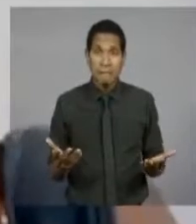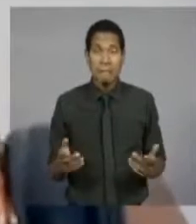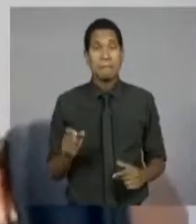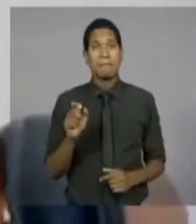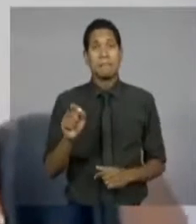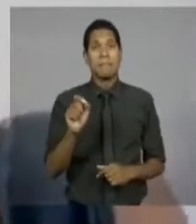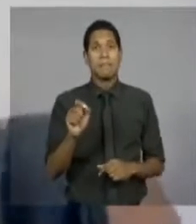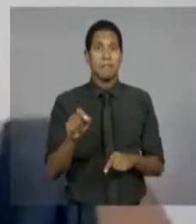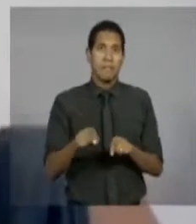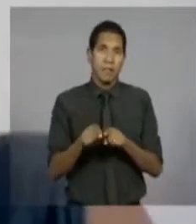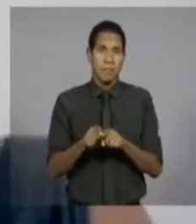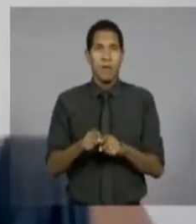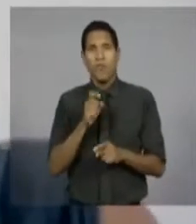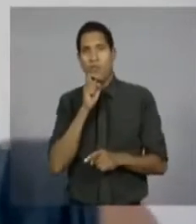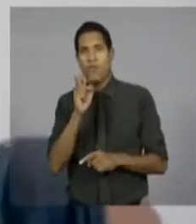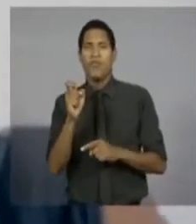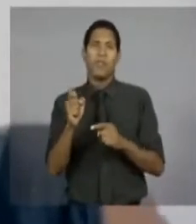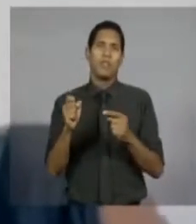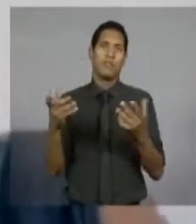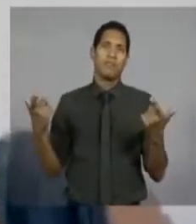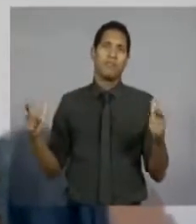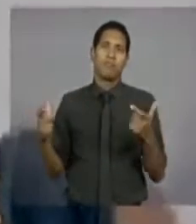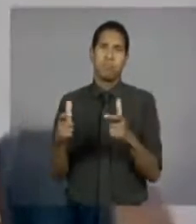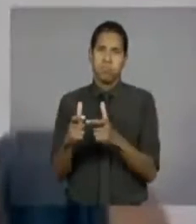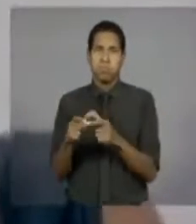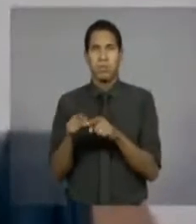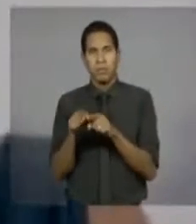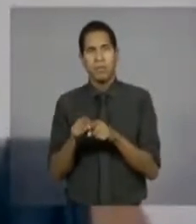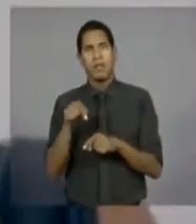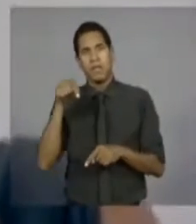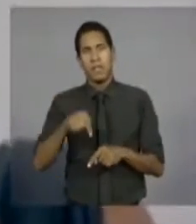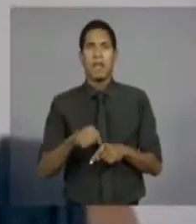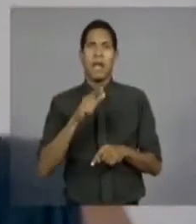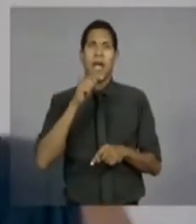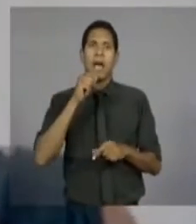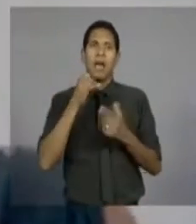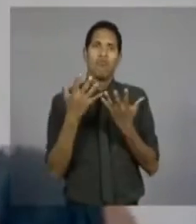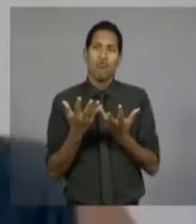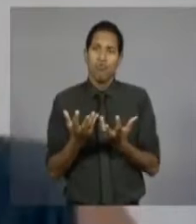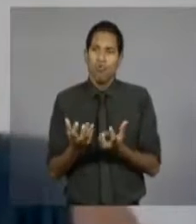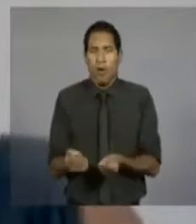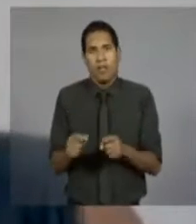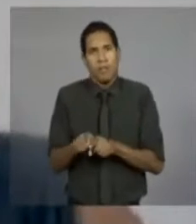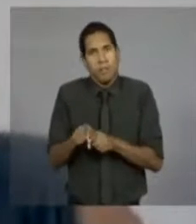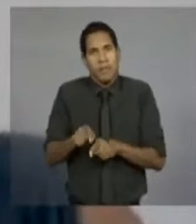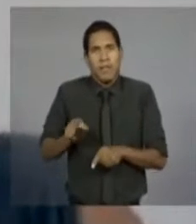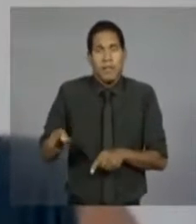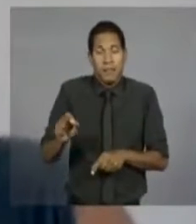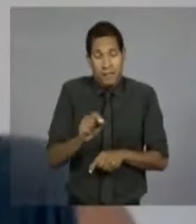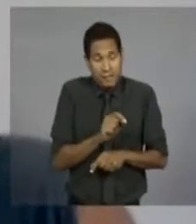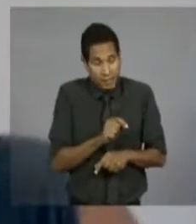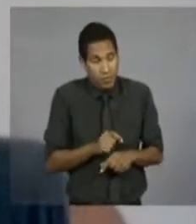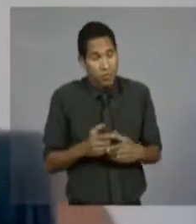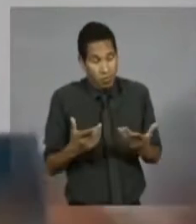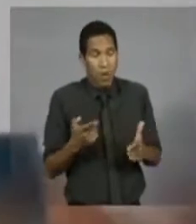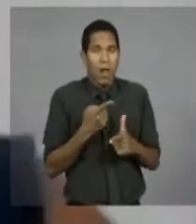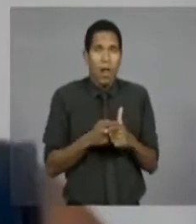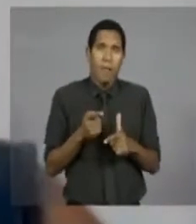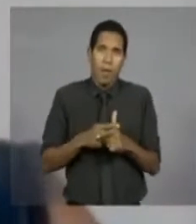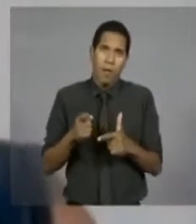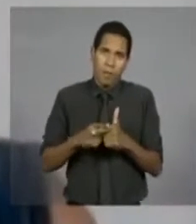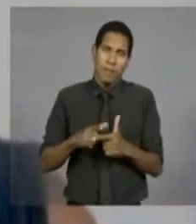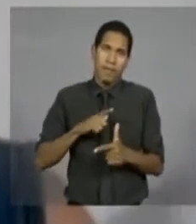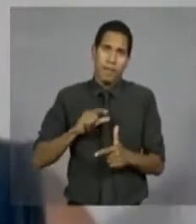perda de cobertura vegetal, impermeabilização, modificação do rumo dos cursos d'água, tudo isso